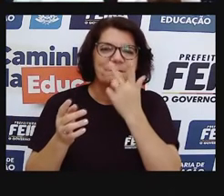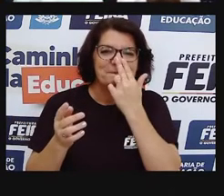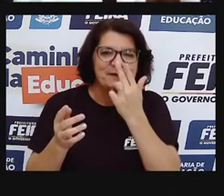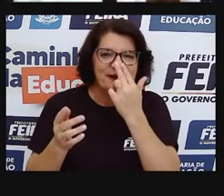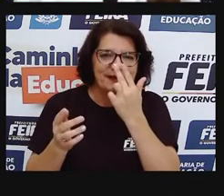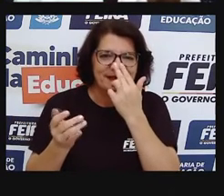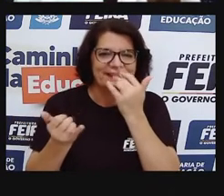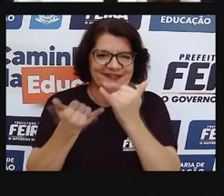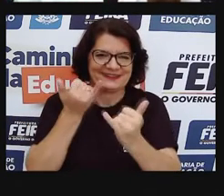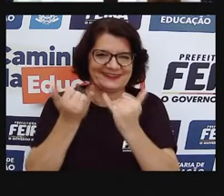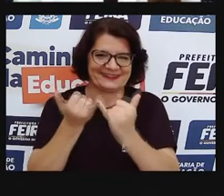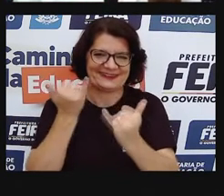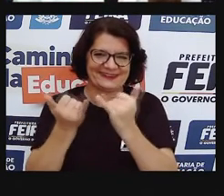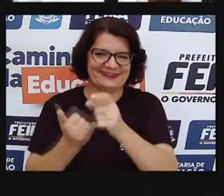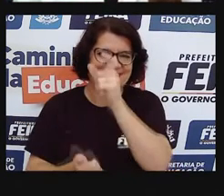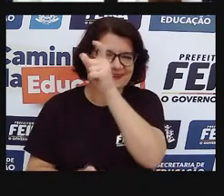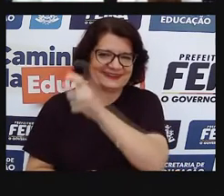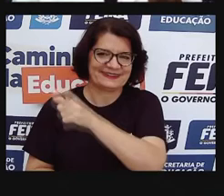elas.